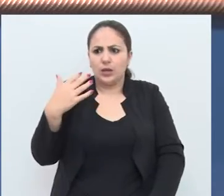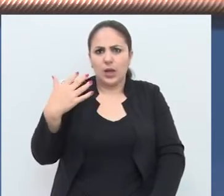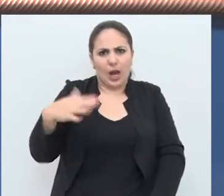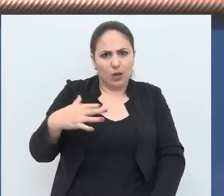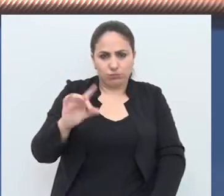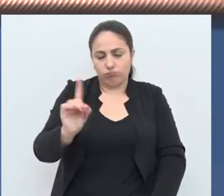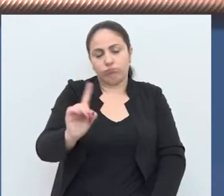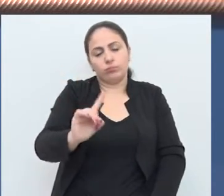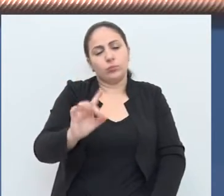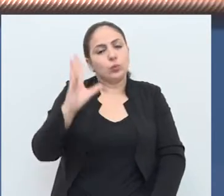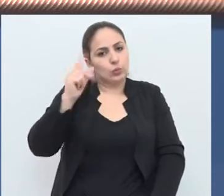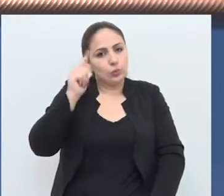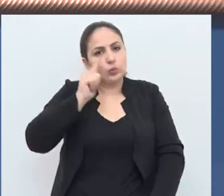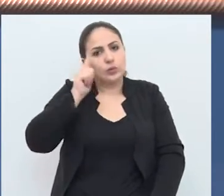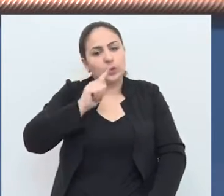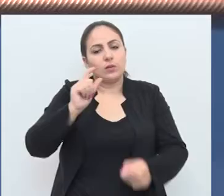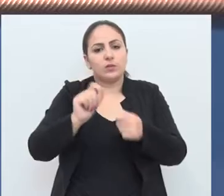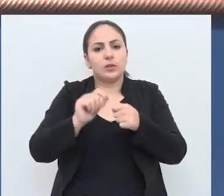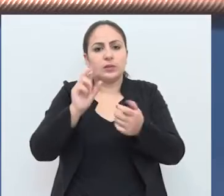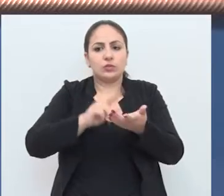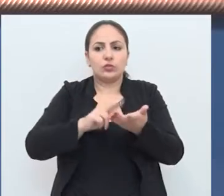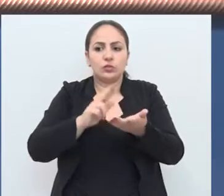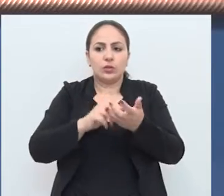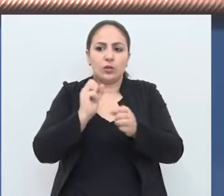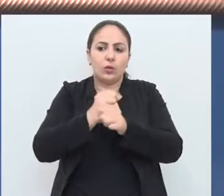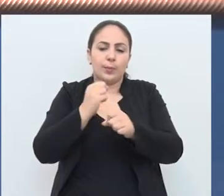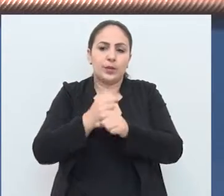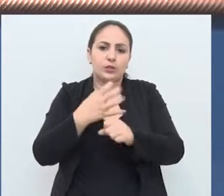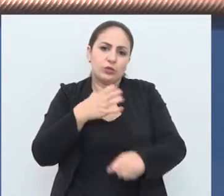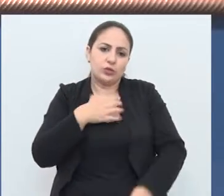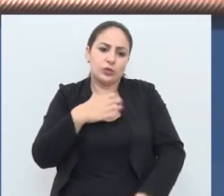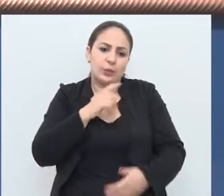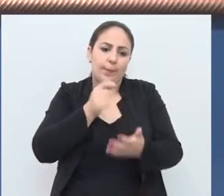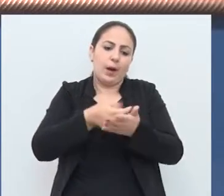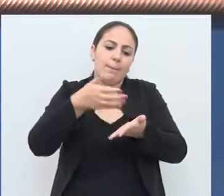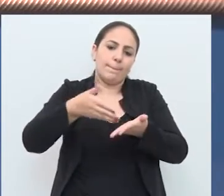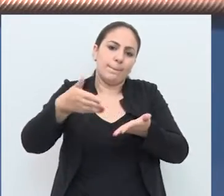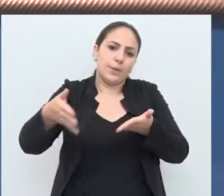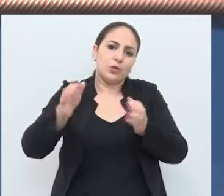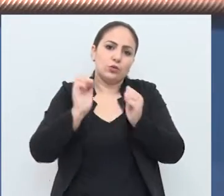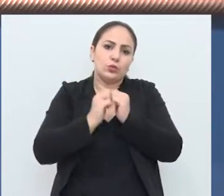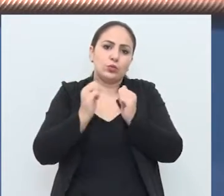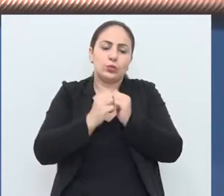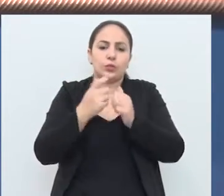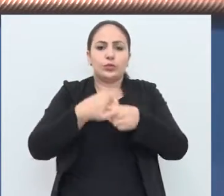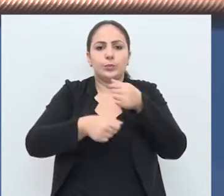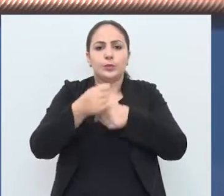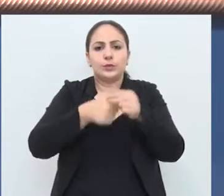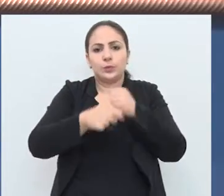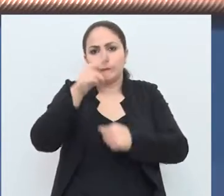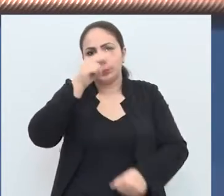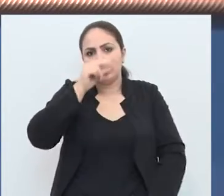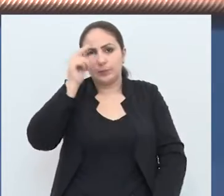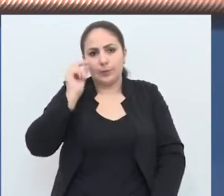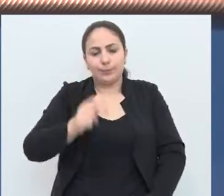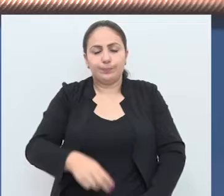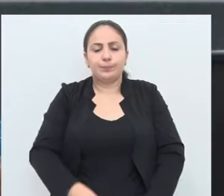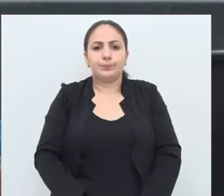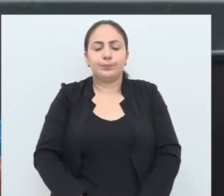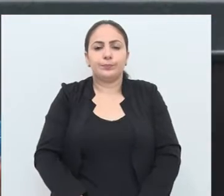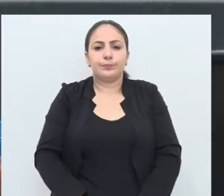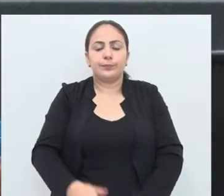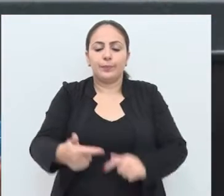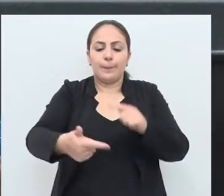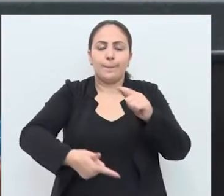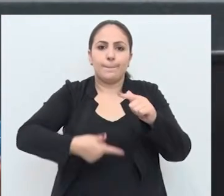alto, é valor baixo e que todos possam, então, fazer a regulamentação desta obra em forma de parcelamento também, junto à administração municipal e à Secretaria de Obras.